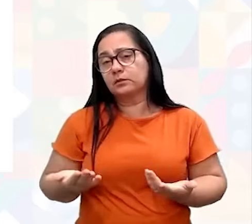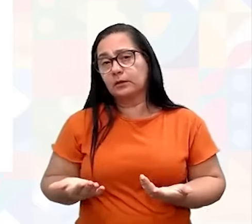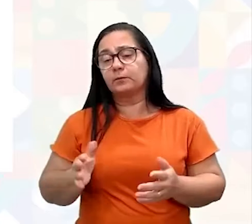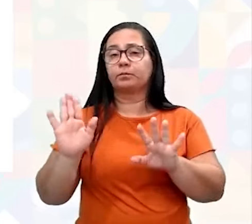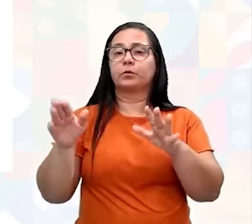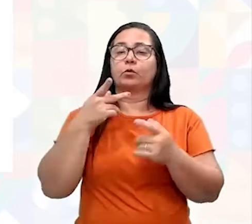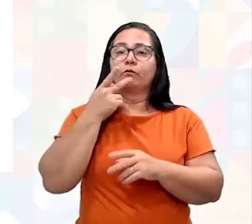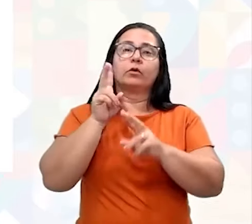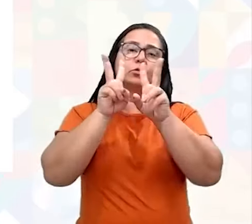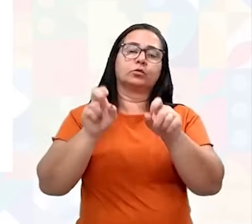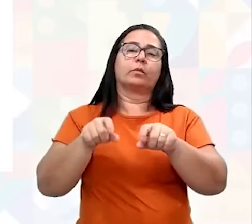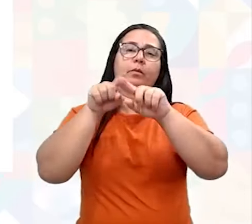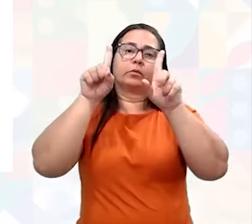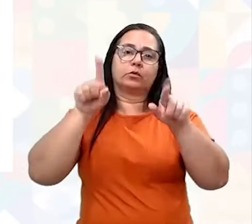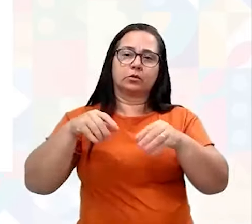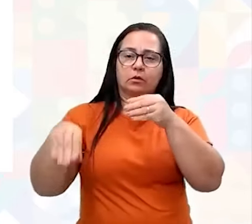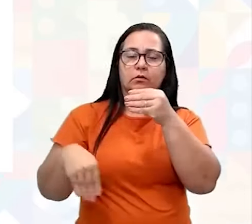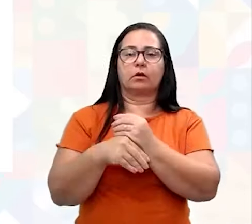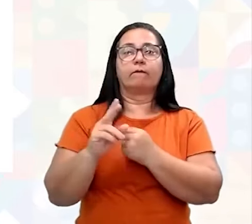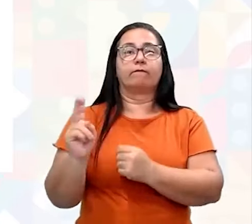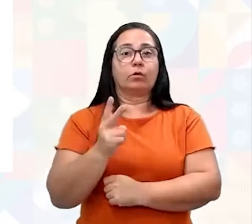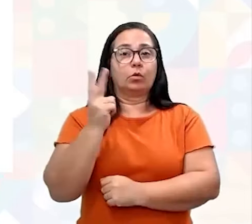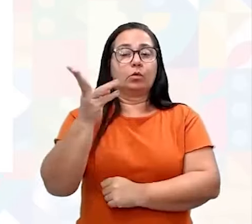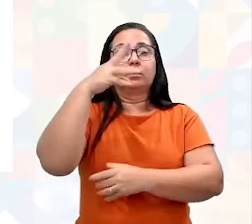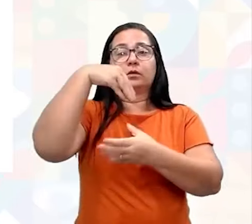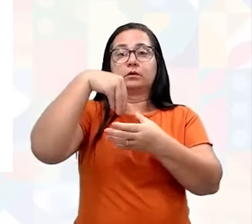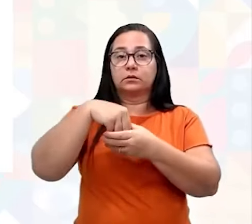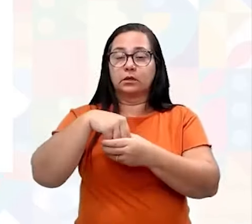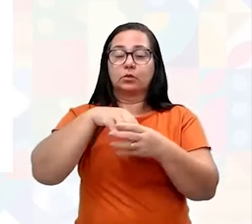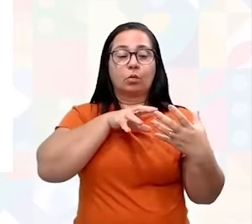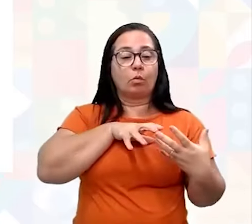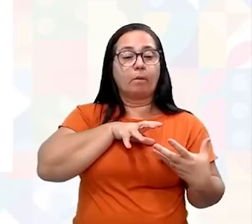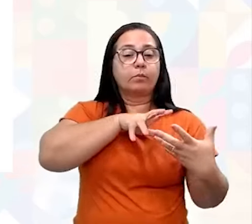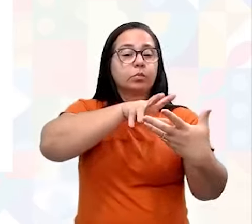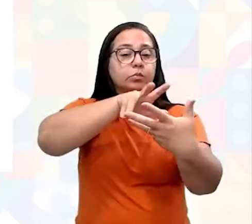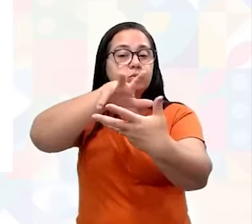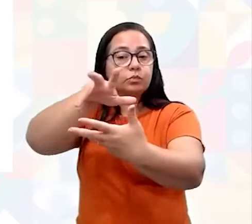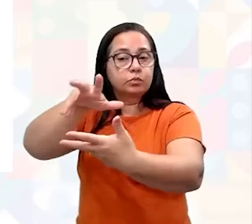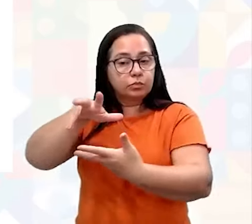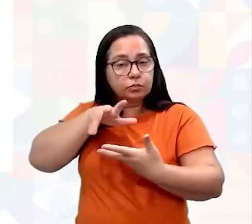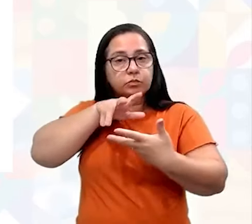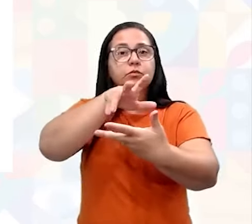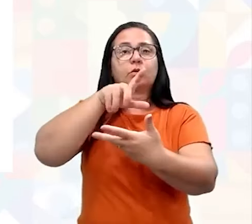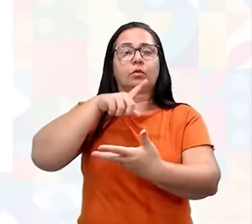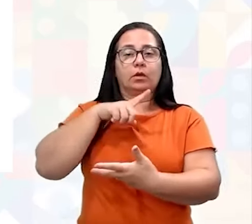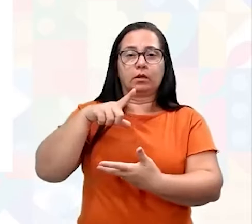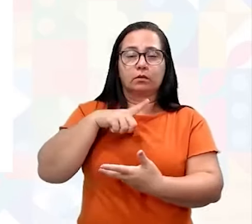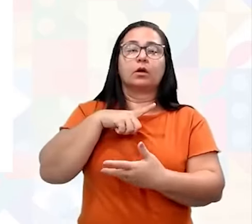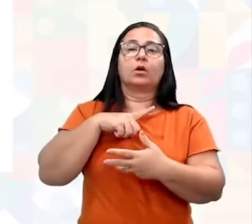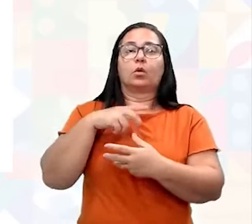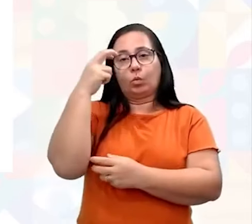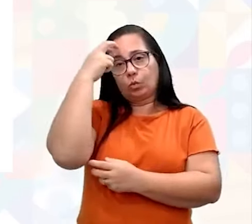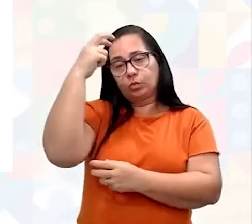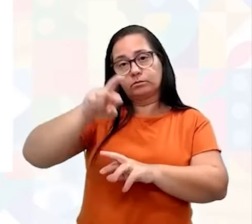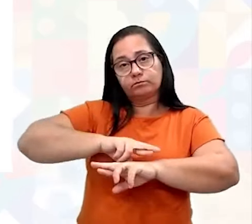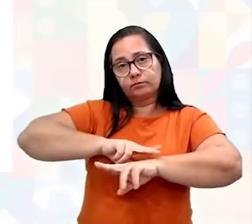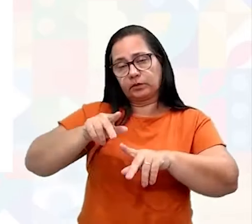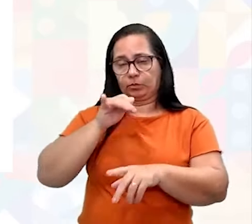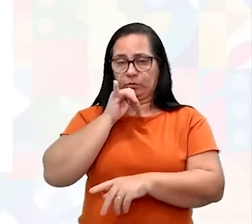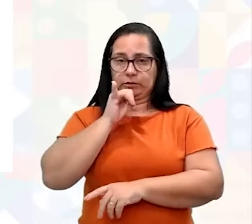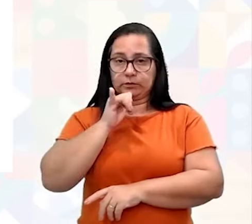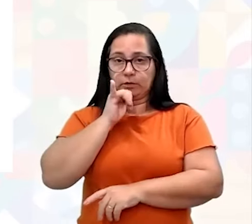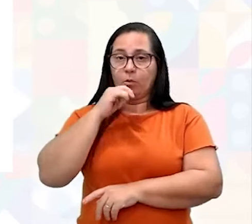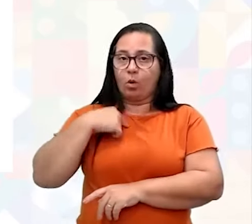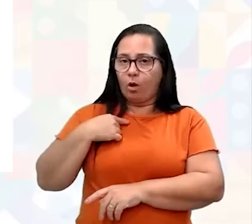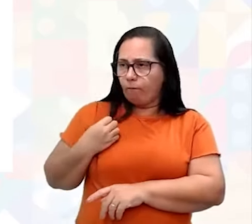gente fala sobre projetos, para agregar valores dentro de um universo multicultural, é eu trazer um pouco. Ah, eu viajei para um